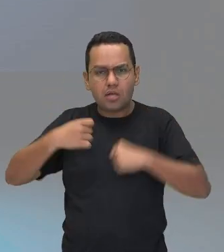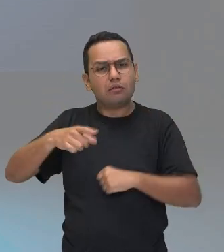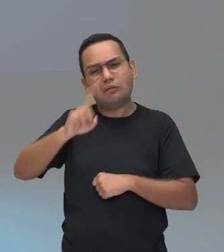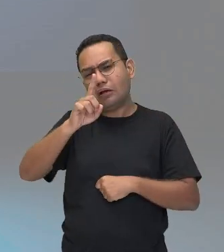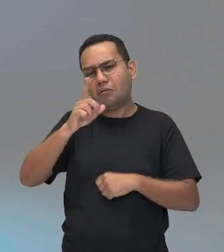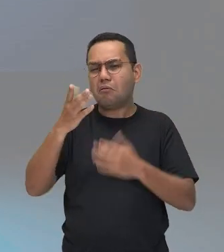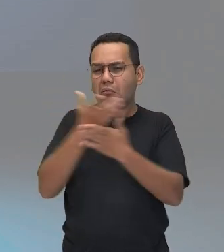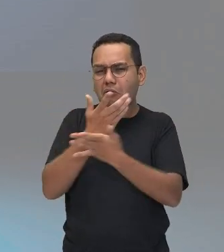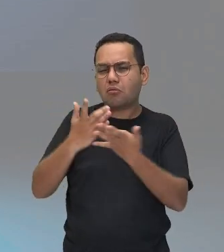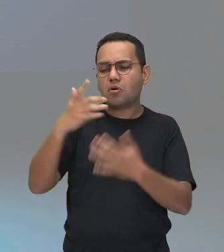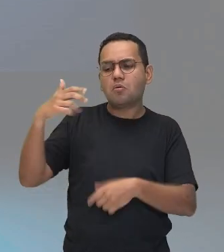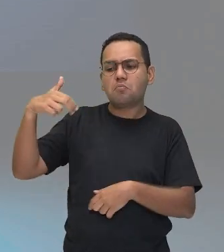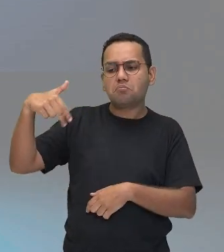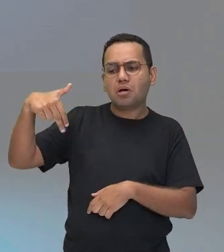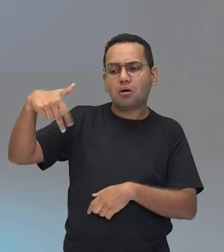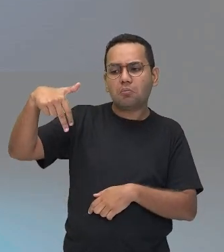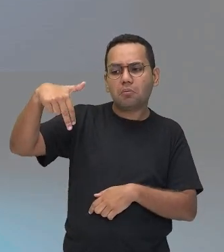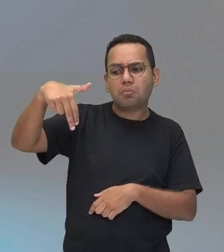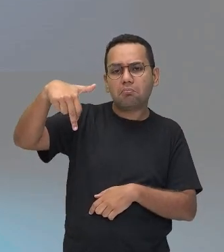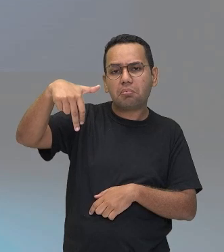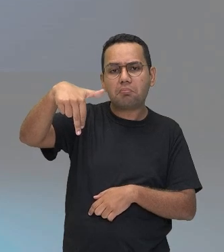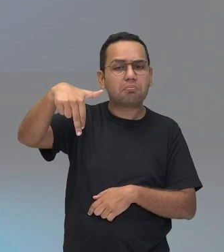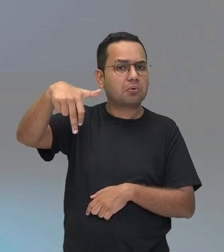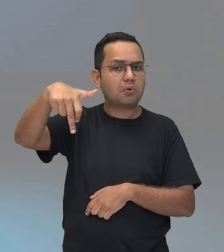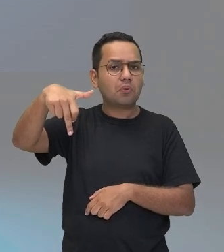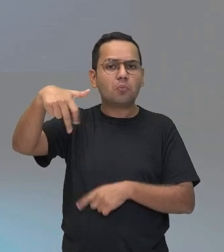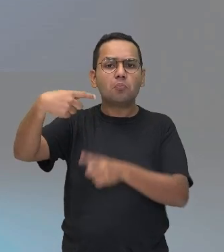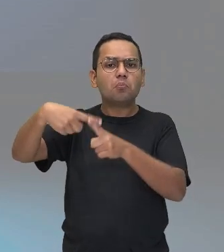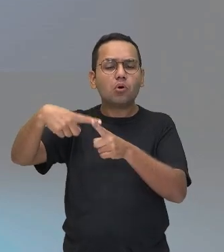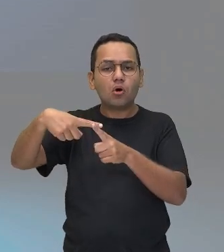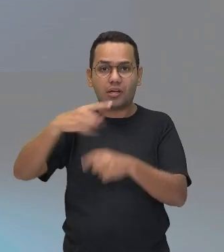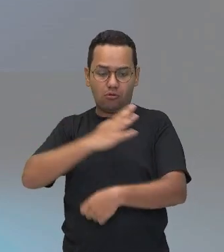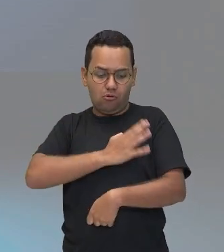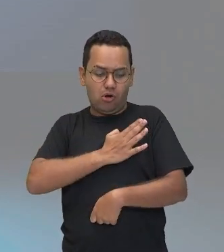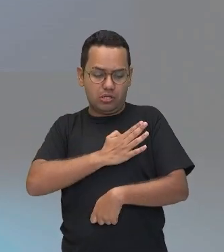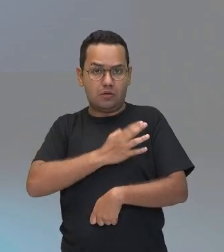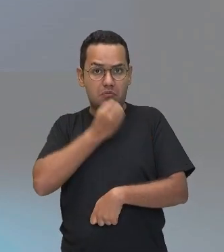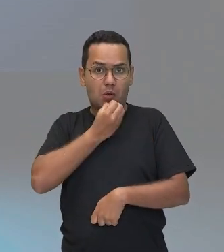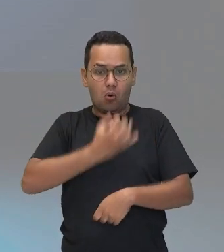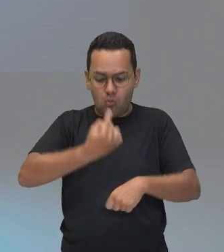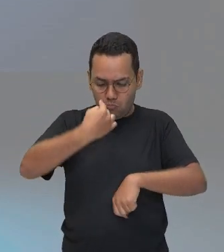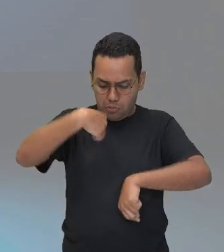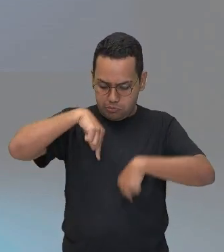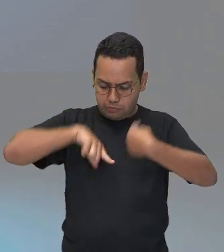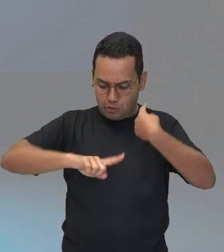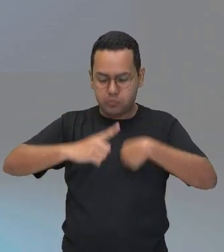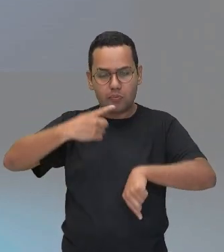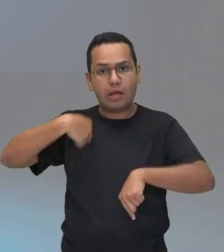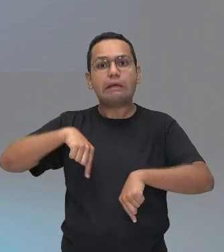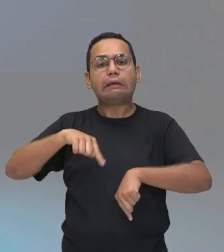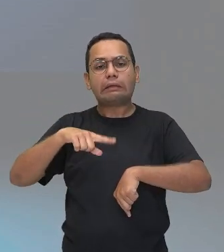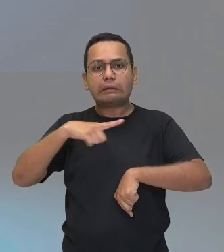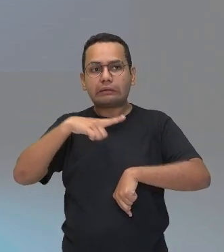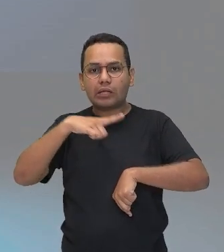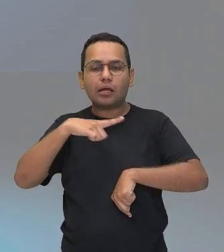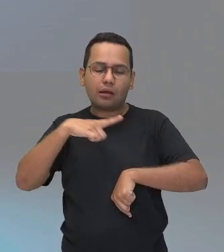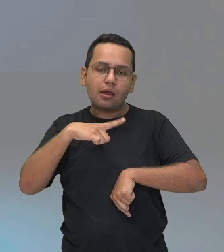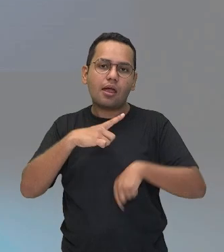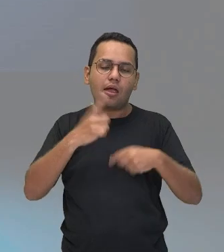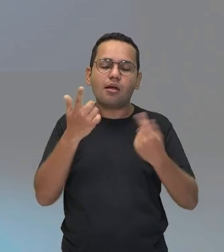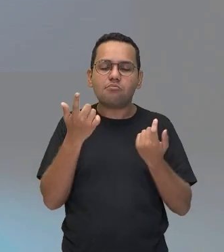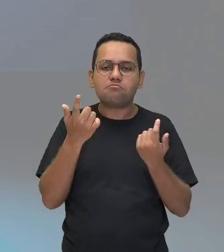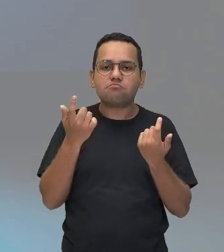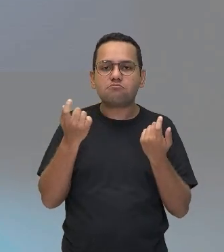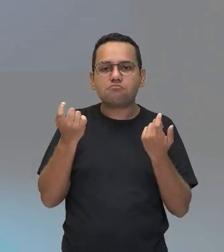Aquela atividade aeróbica do caminhar vai ajudar a vascularizar mais todo o corpo dele, toda a parte